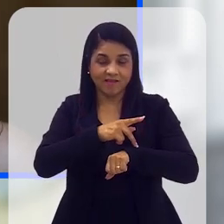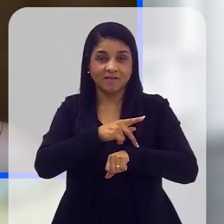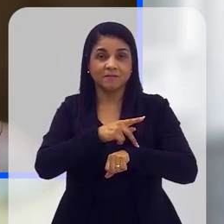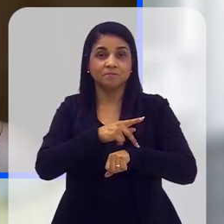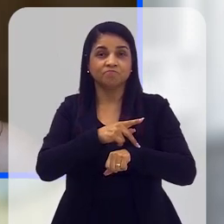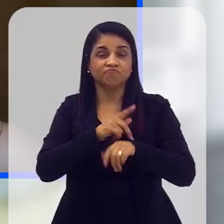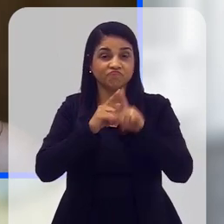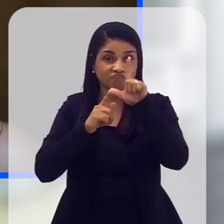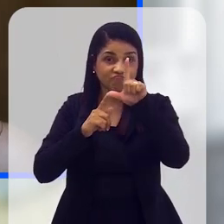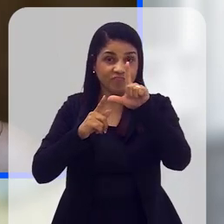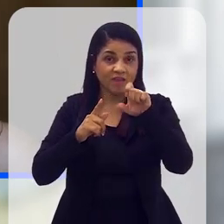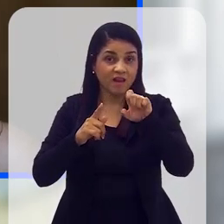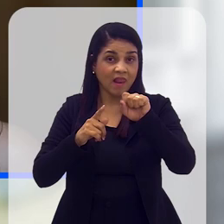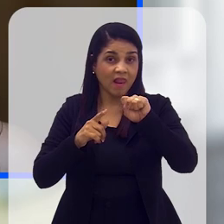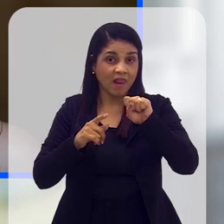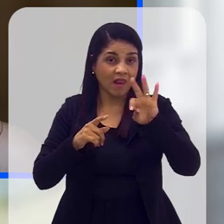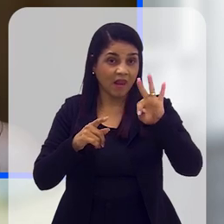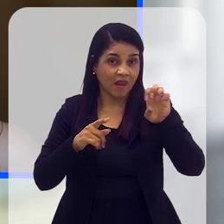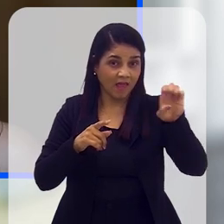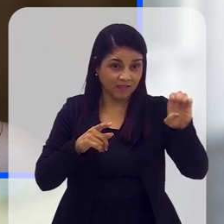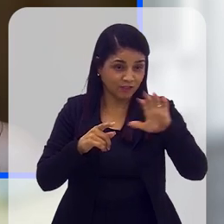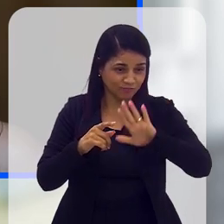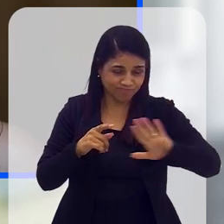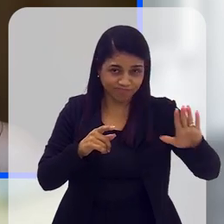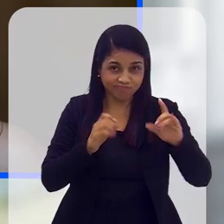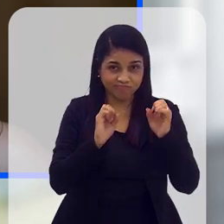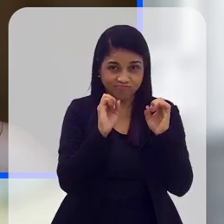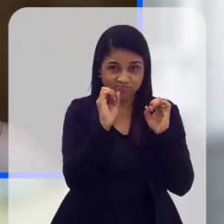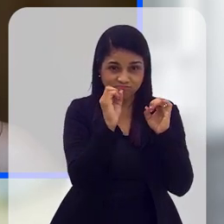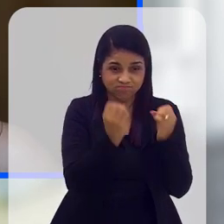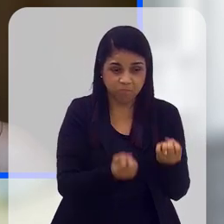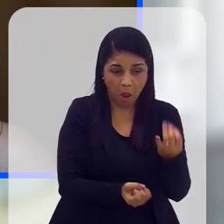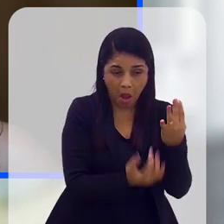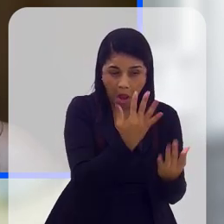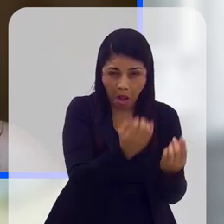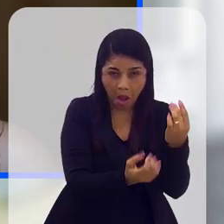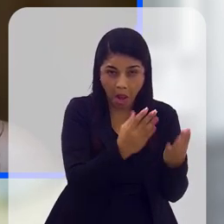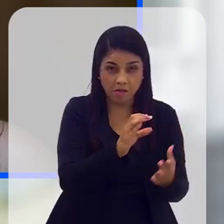pela primeira vez pegaram a parte leste do Canadá, pegaram o Quebec, foram da ordem de